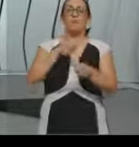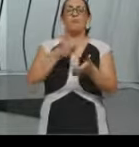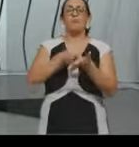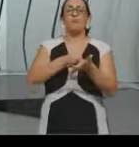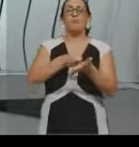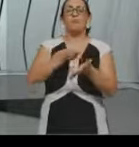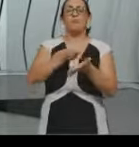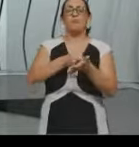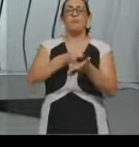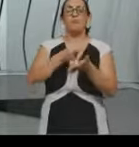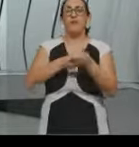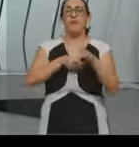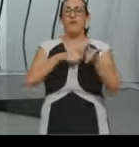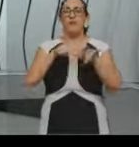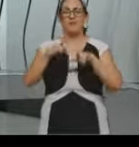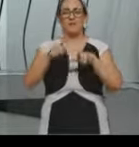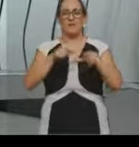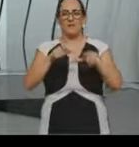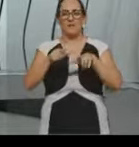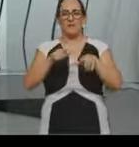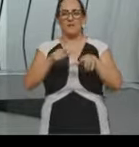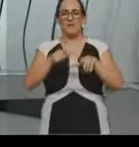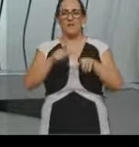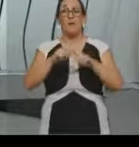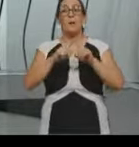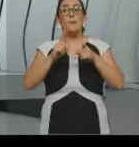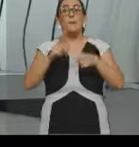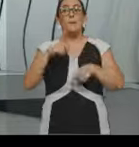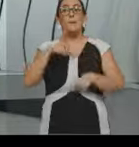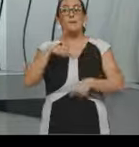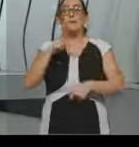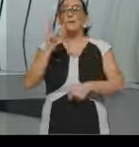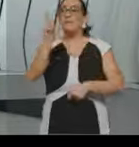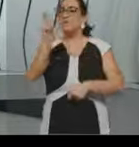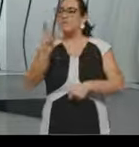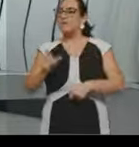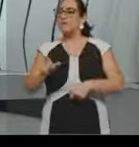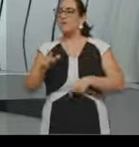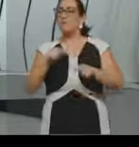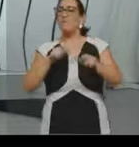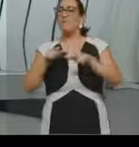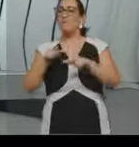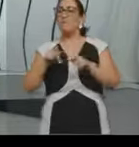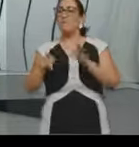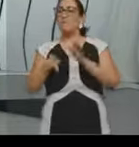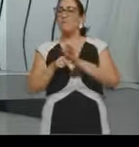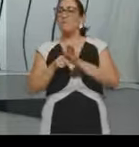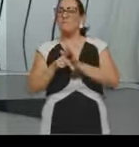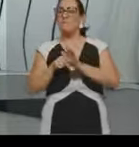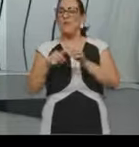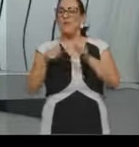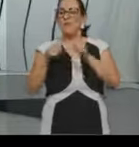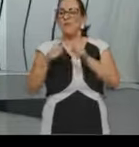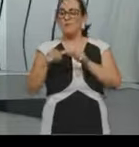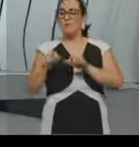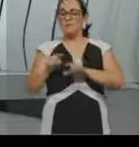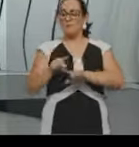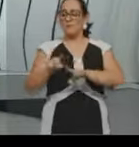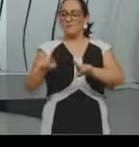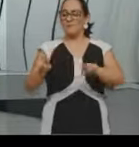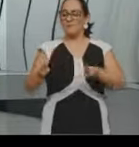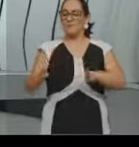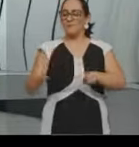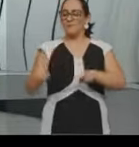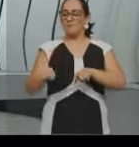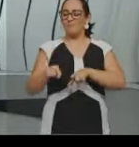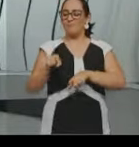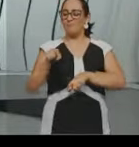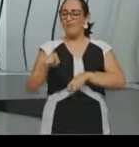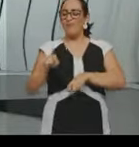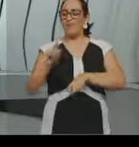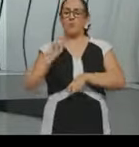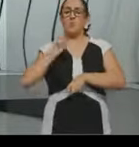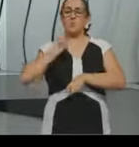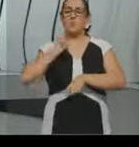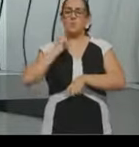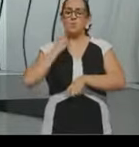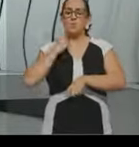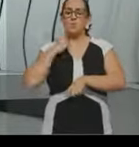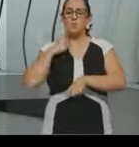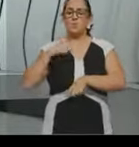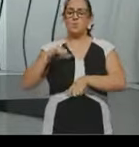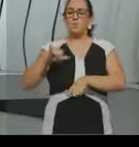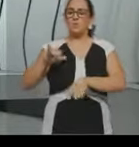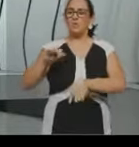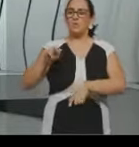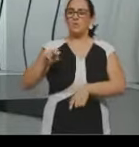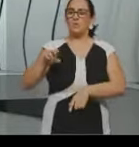sujeitados a péssimas condições de trabalho, locais que são insalubres, com grandes riscos